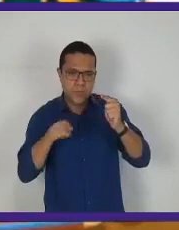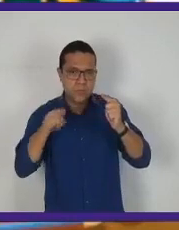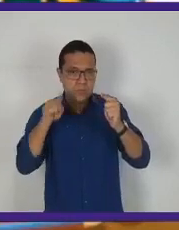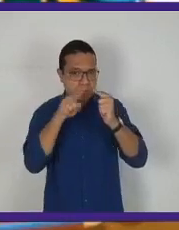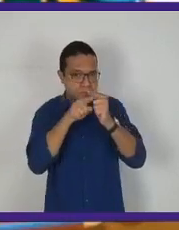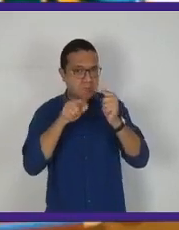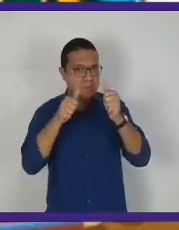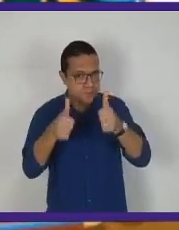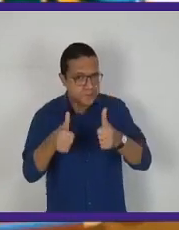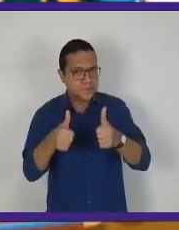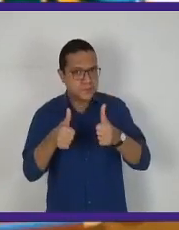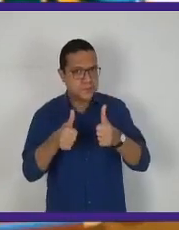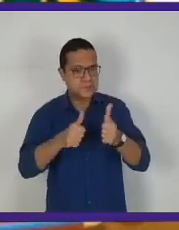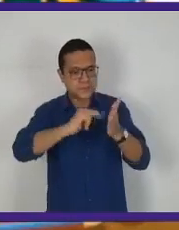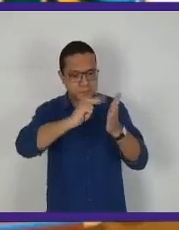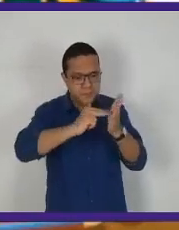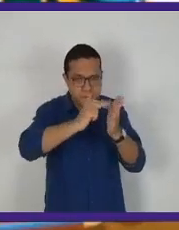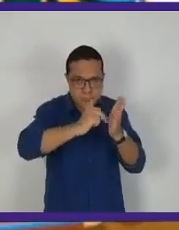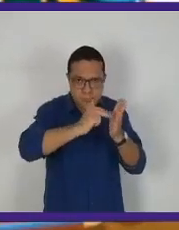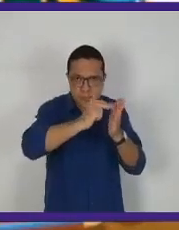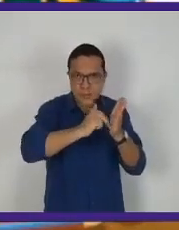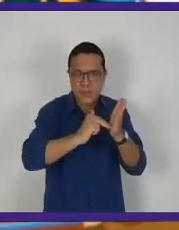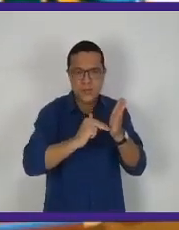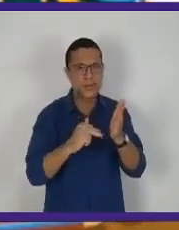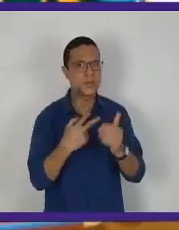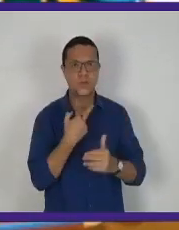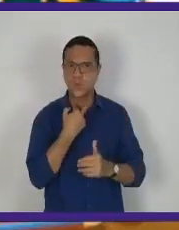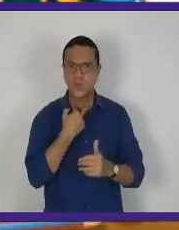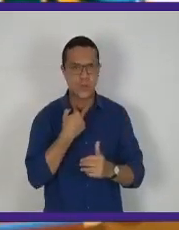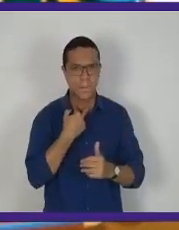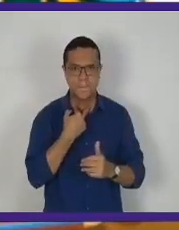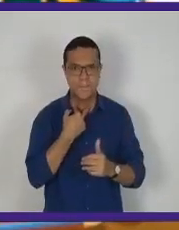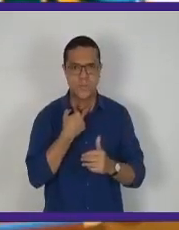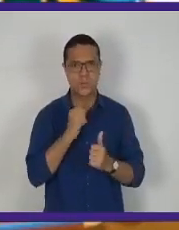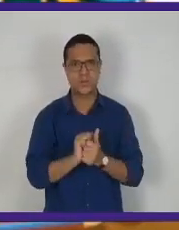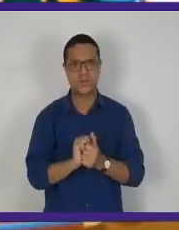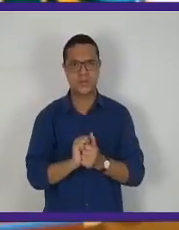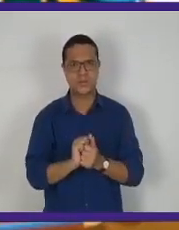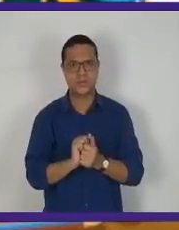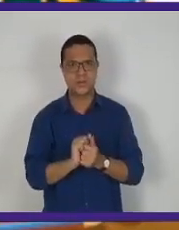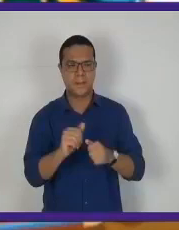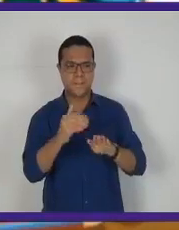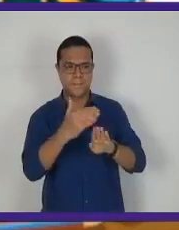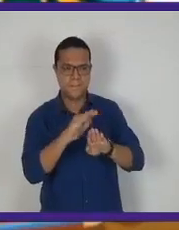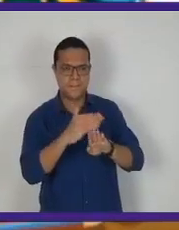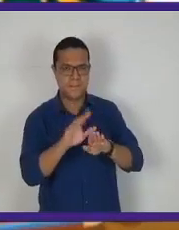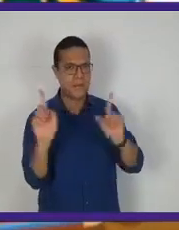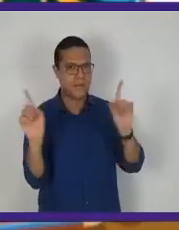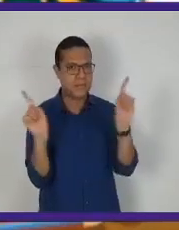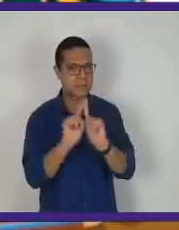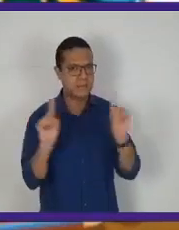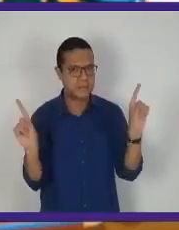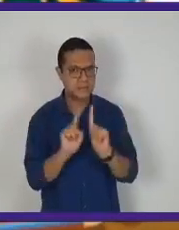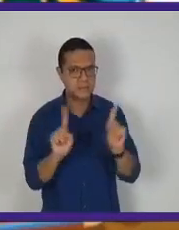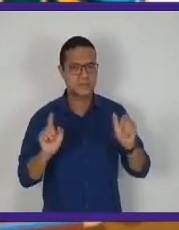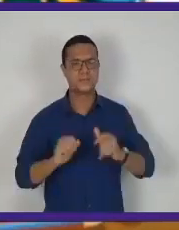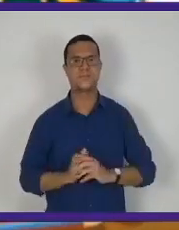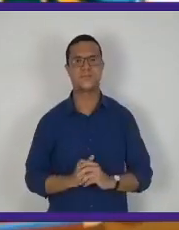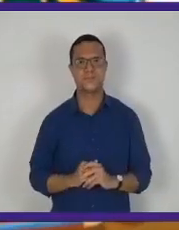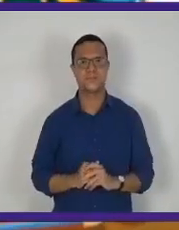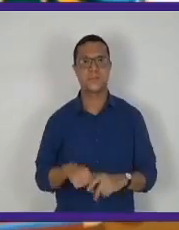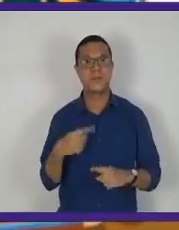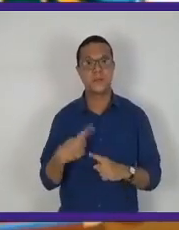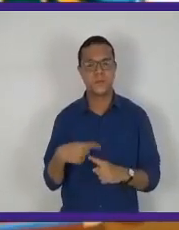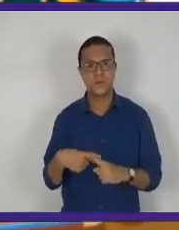questão onde está lá o espaço. Que não deve deixar nenhum espaço vazio no campinho da